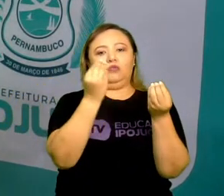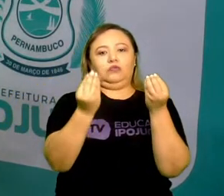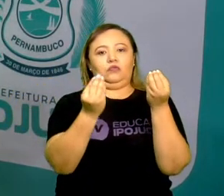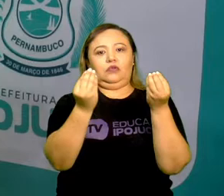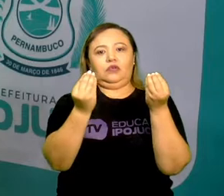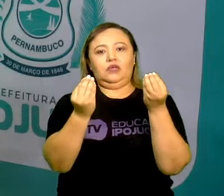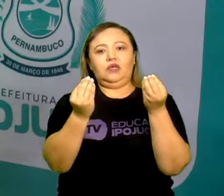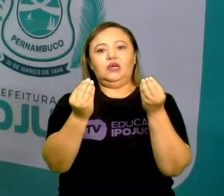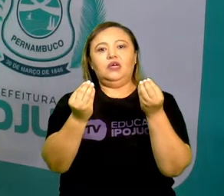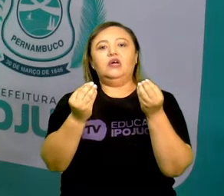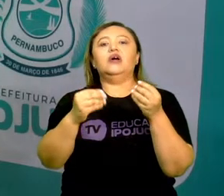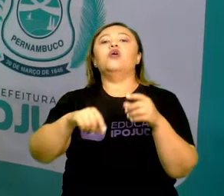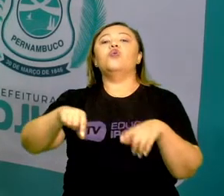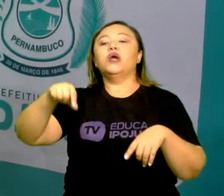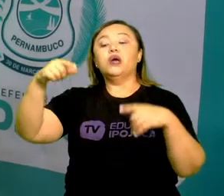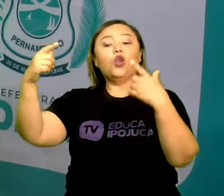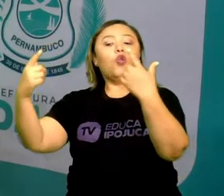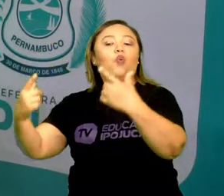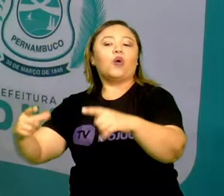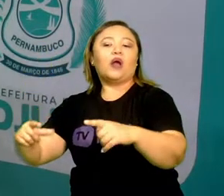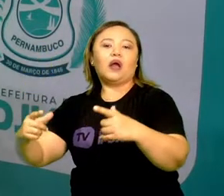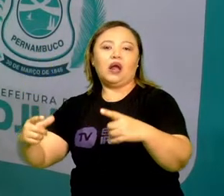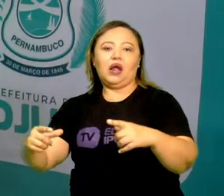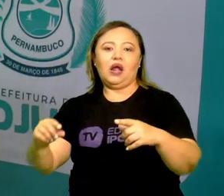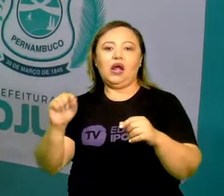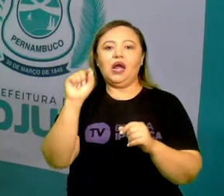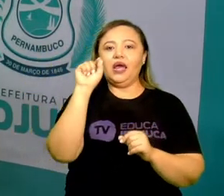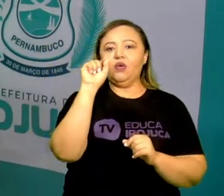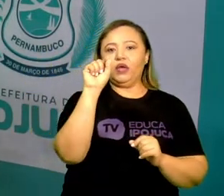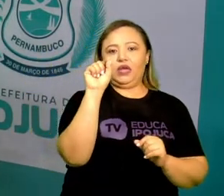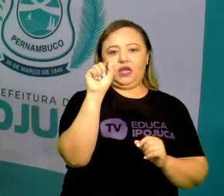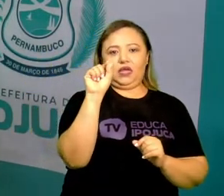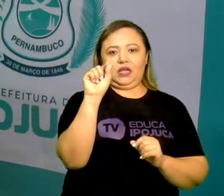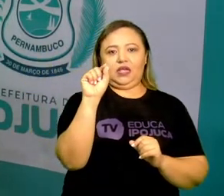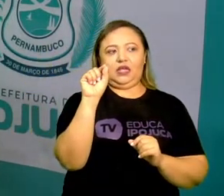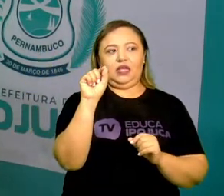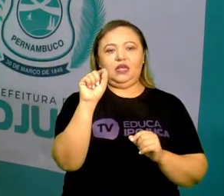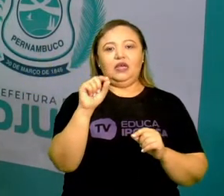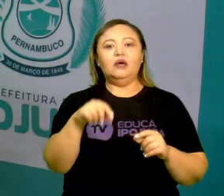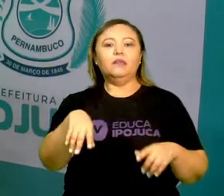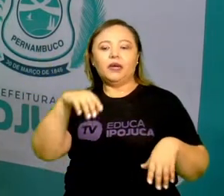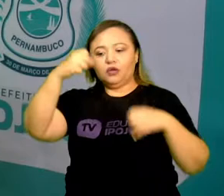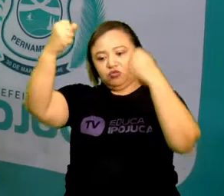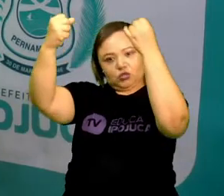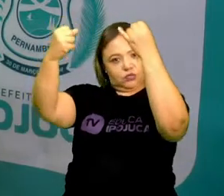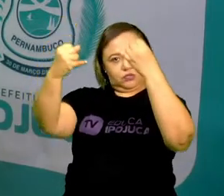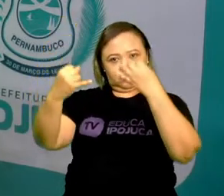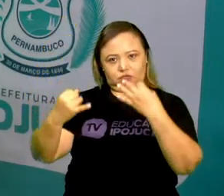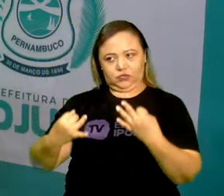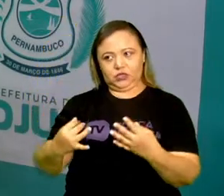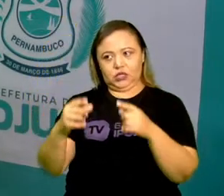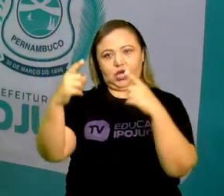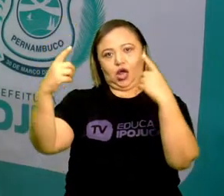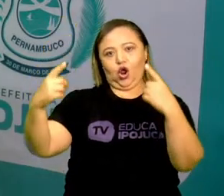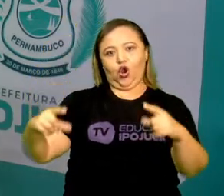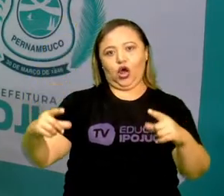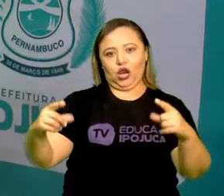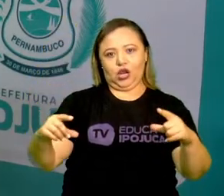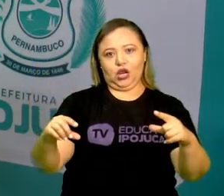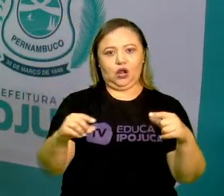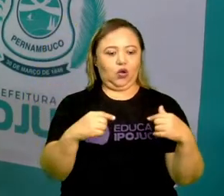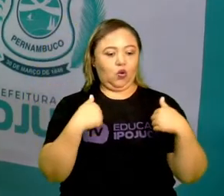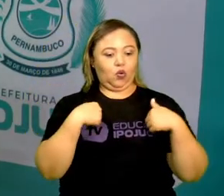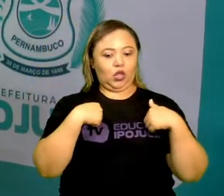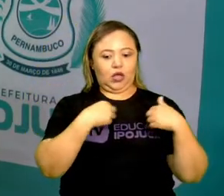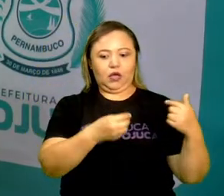O que é uma localização? Para que eu fale a minha localização, eu preciso entender um pouco o